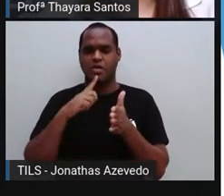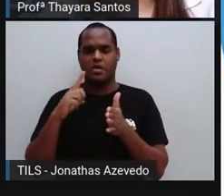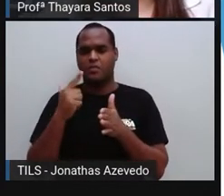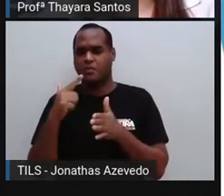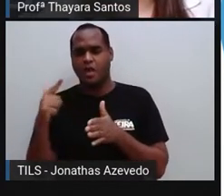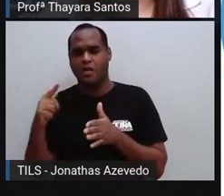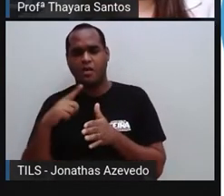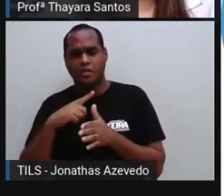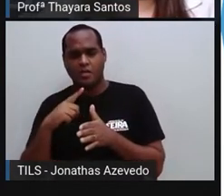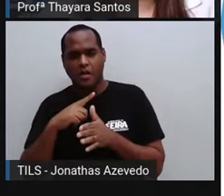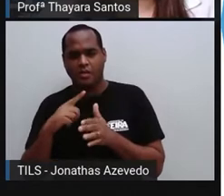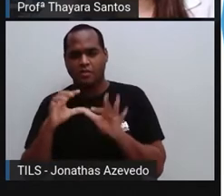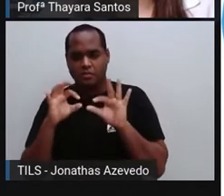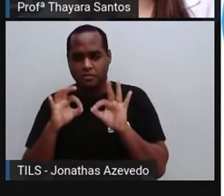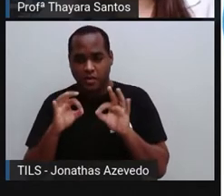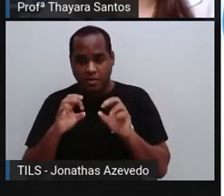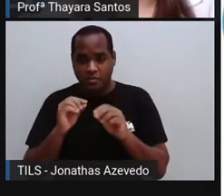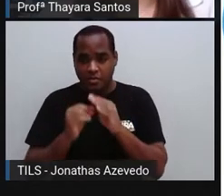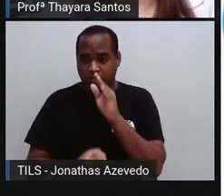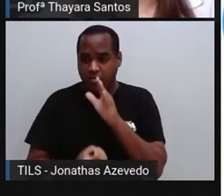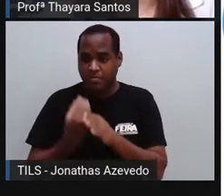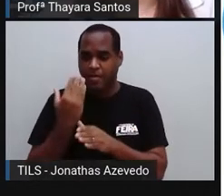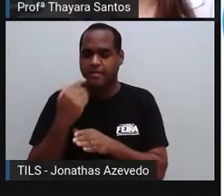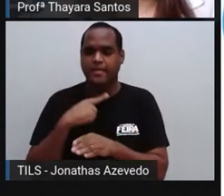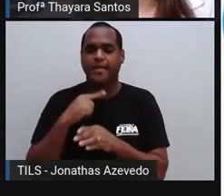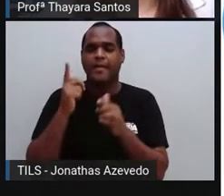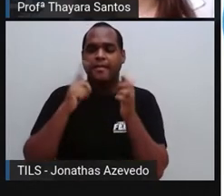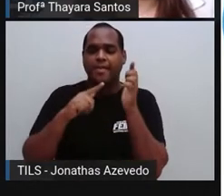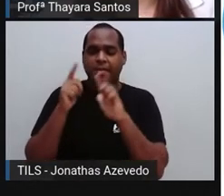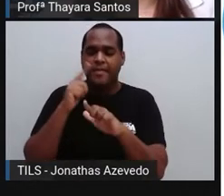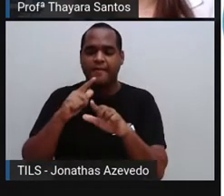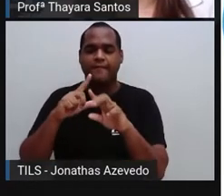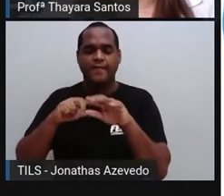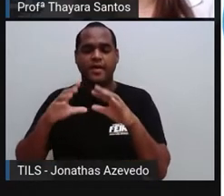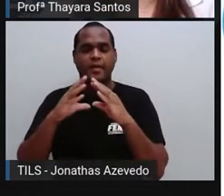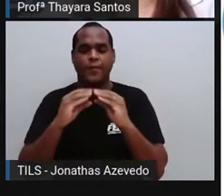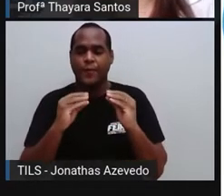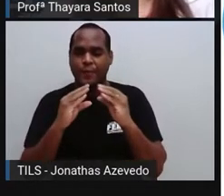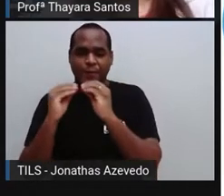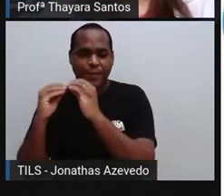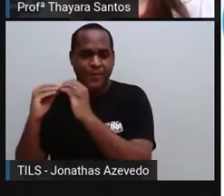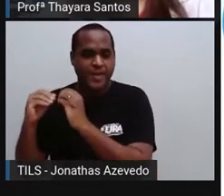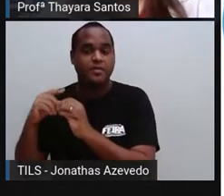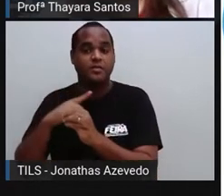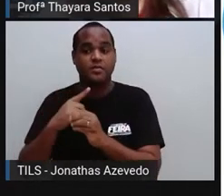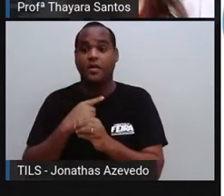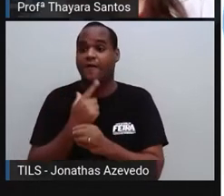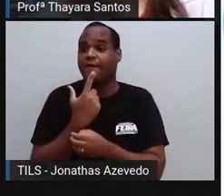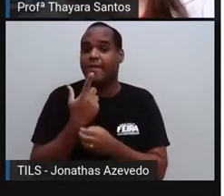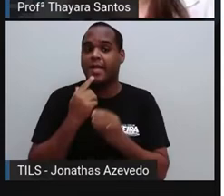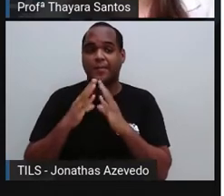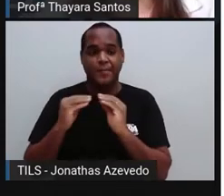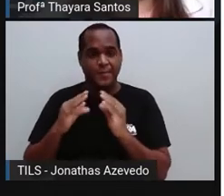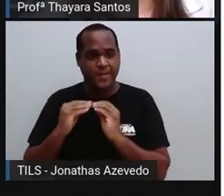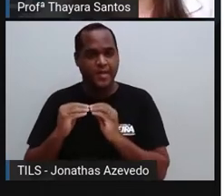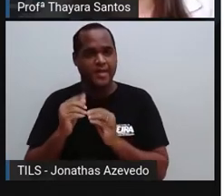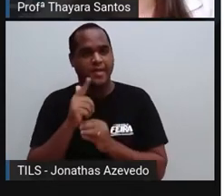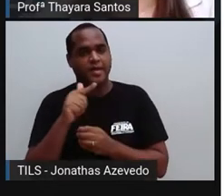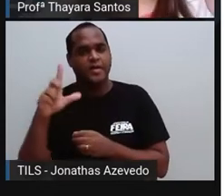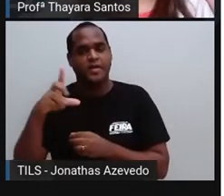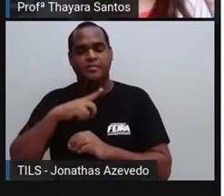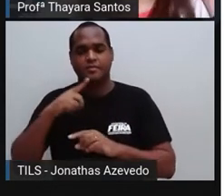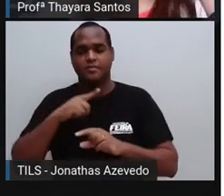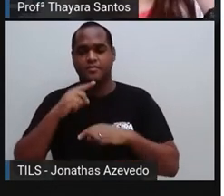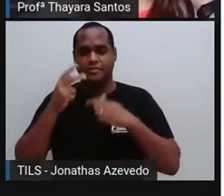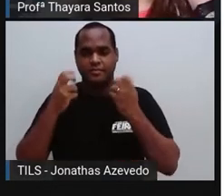tem um canal. Ela produz aqui e consegue difundir essa secreção para a corrente sanguínea. Já a exócrina,